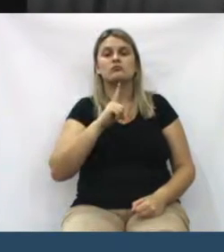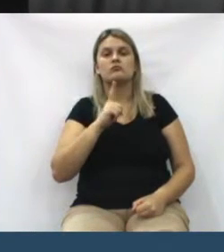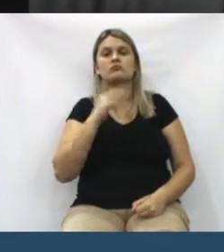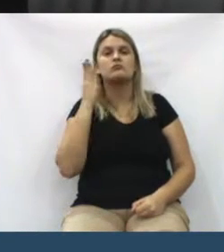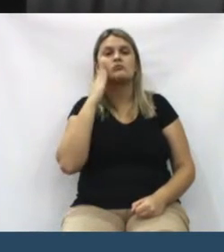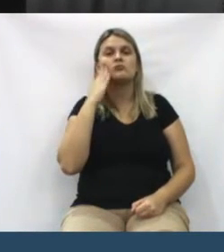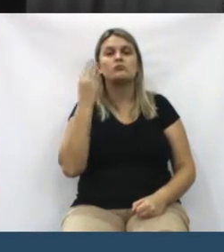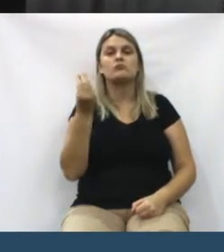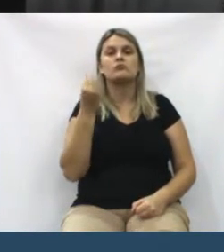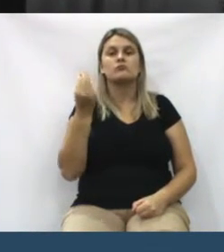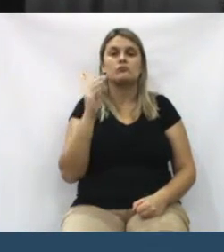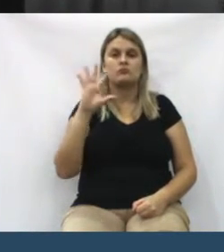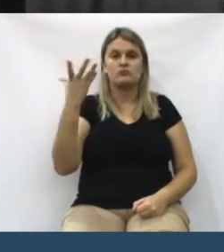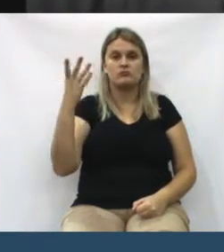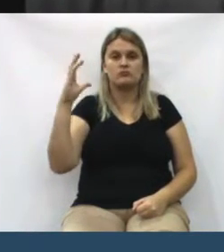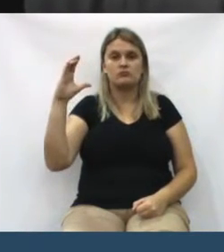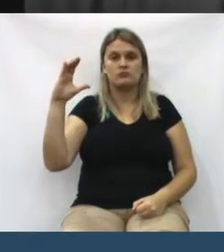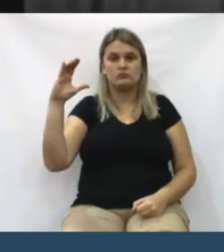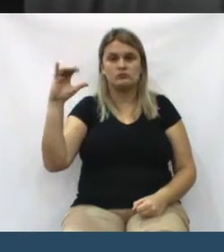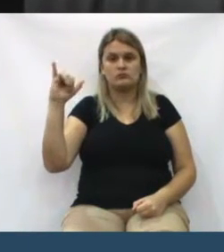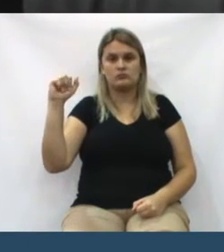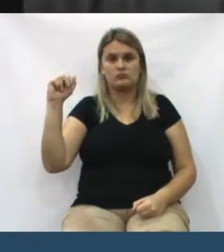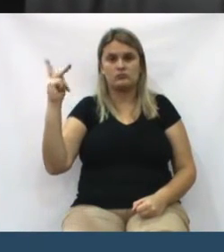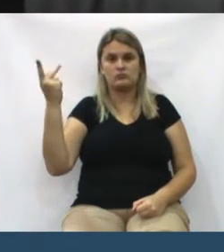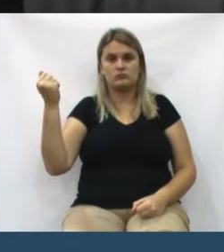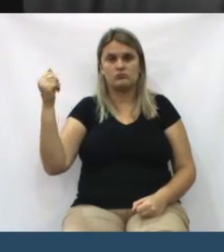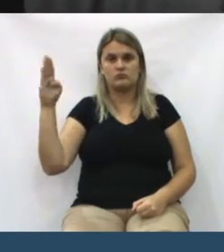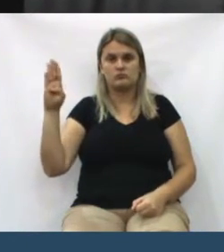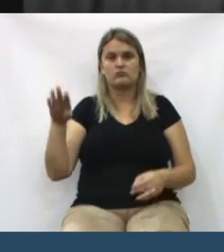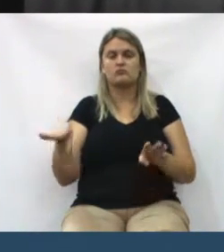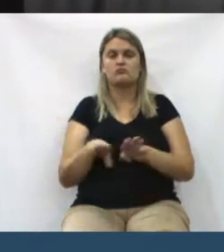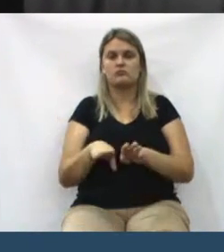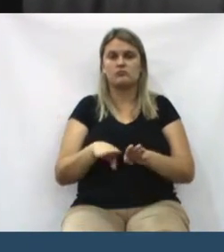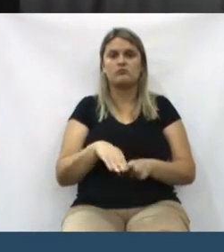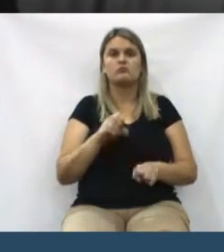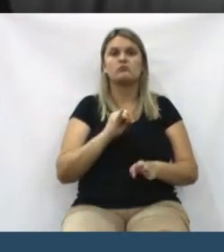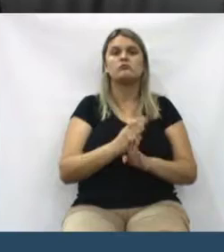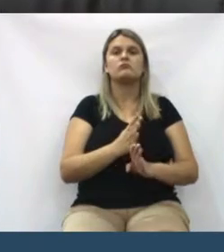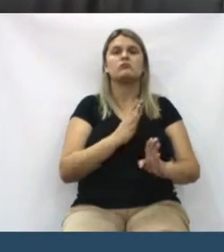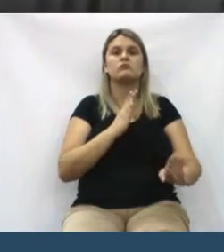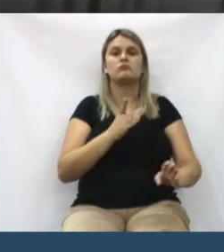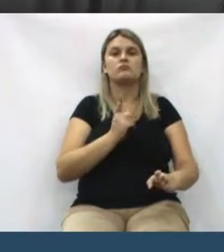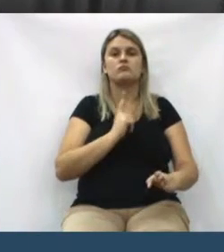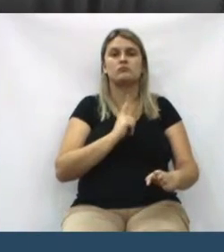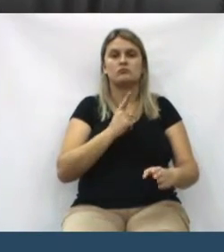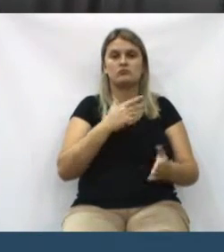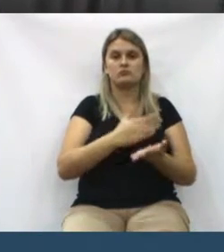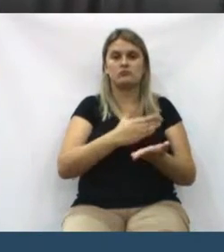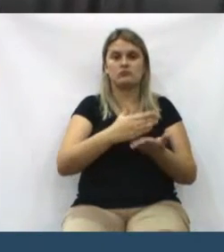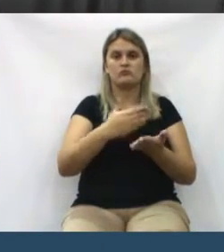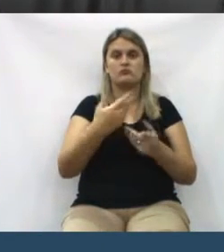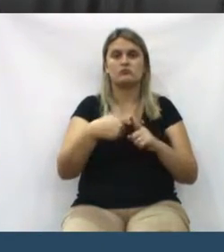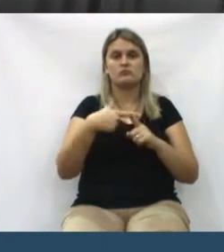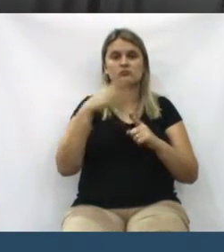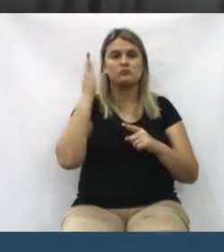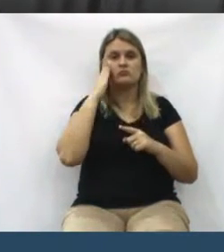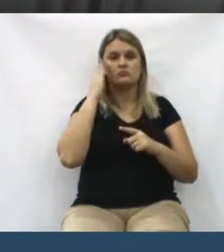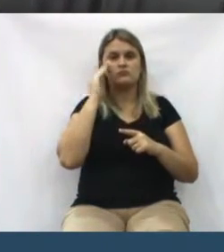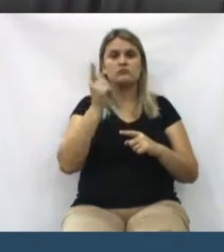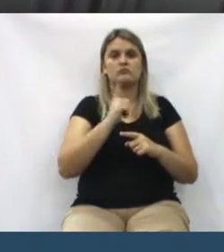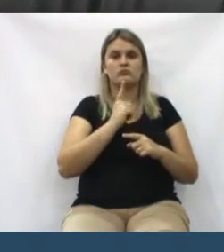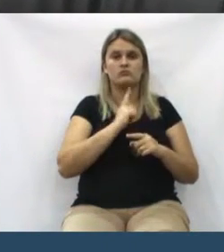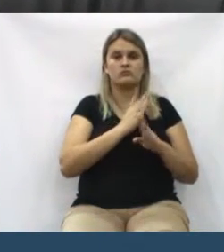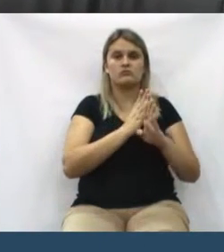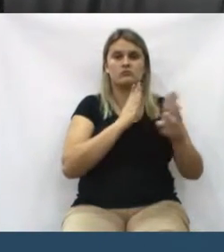Se é a mesma coisa, para saber a demora, quanto tempo, se a fila está sendo preservada, porque todos sabemos que existem situações mais